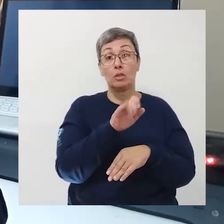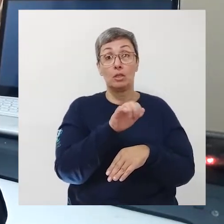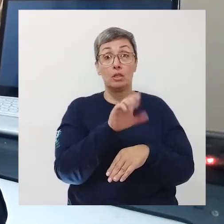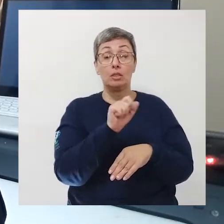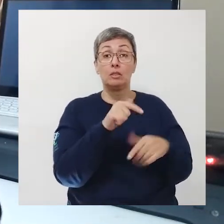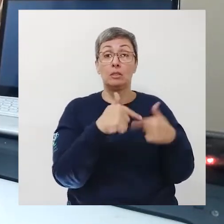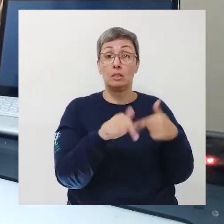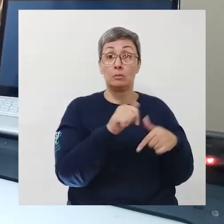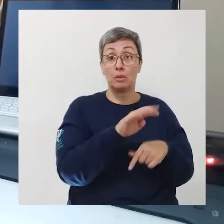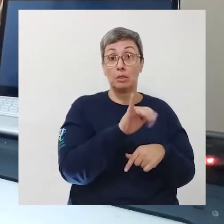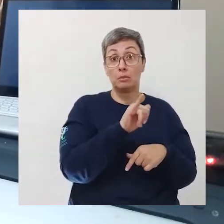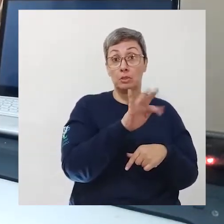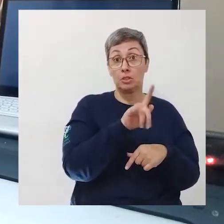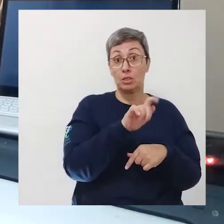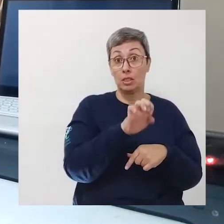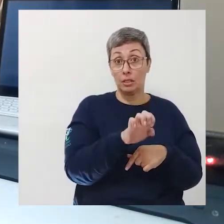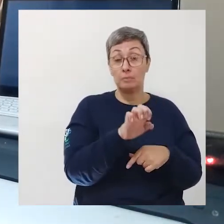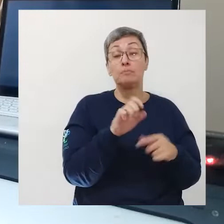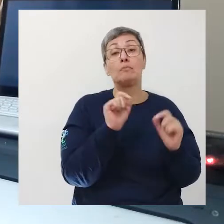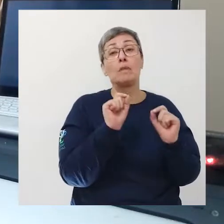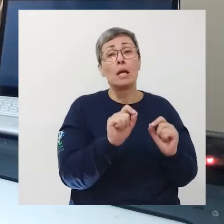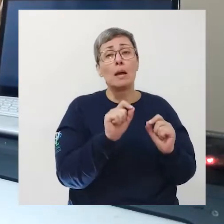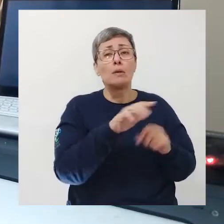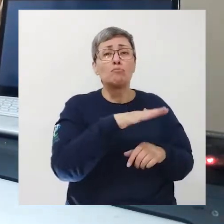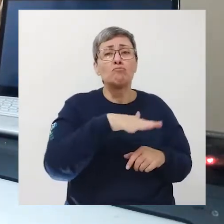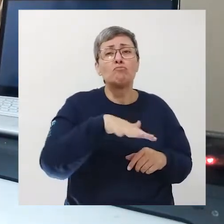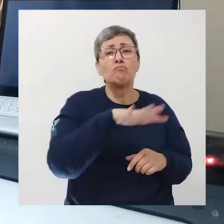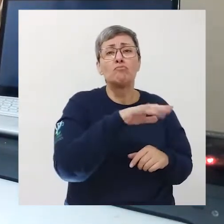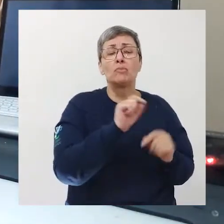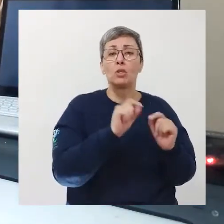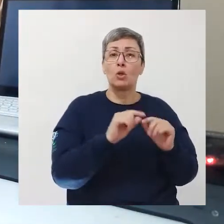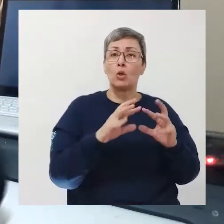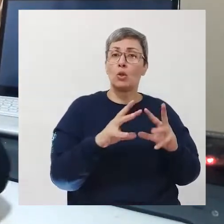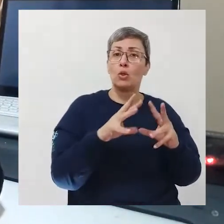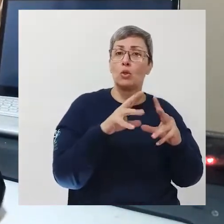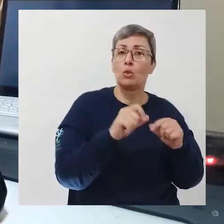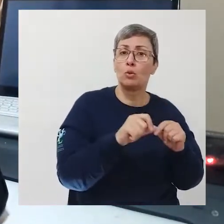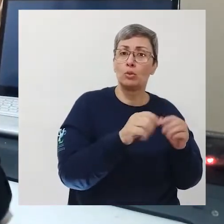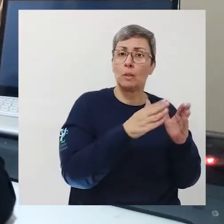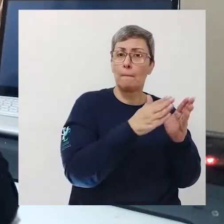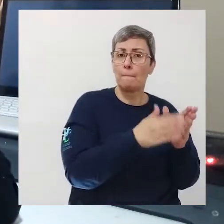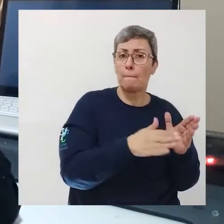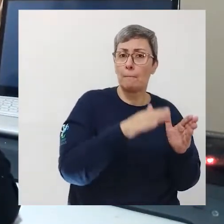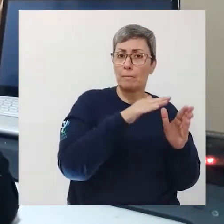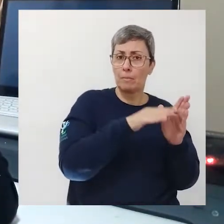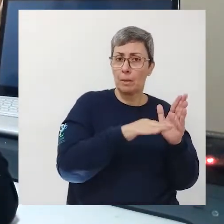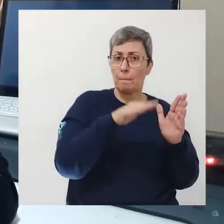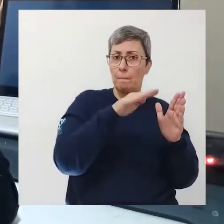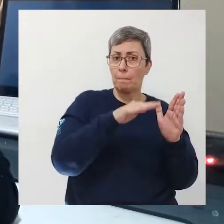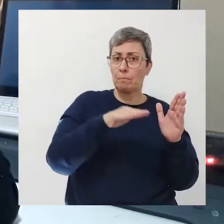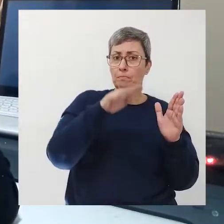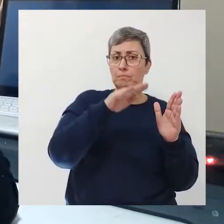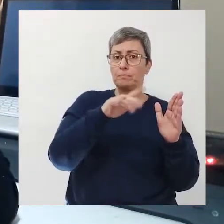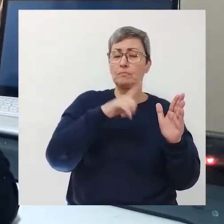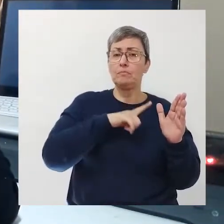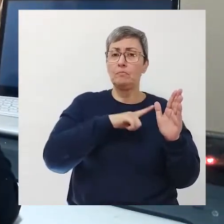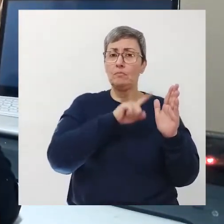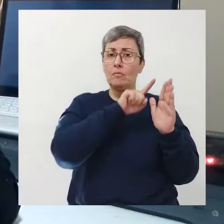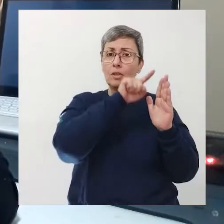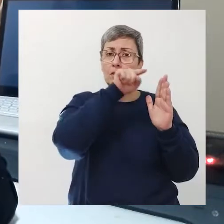IBGE Mas, de forma geral em todas as faixas houve